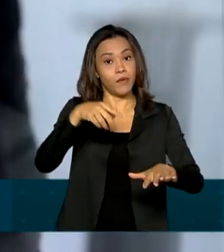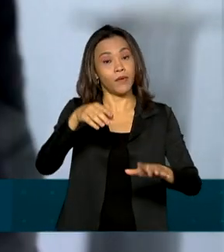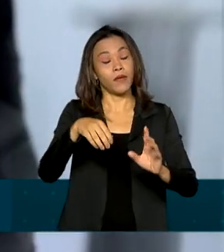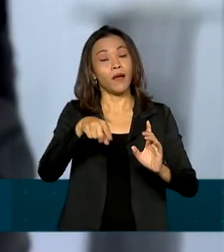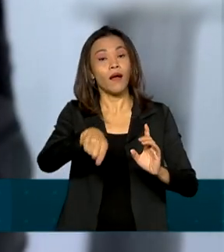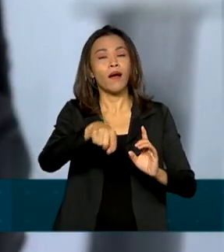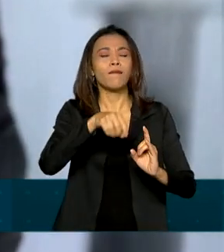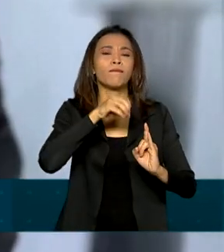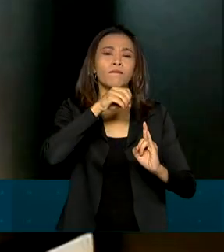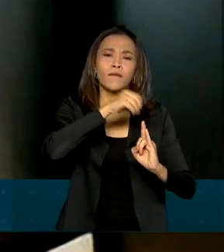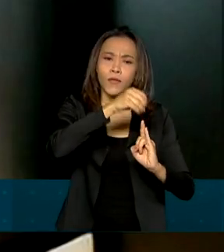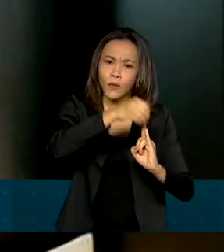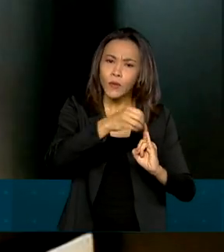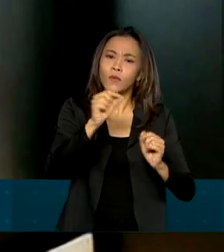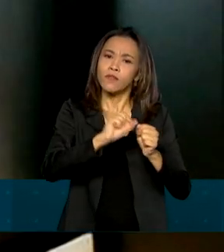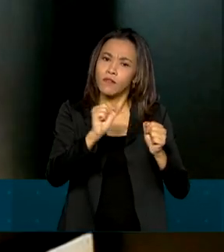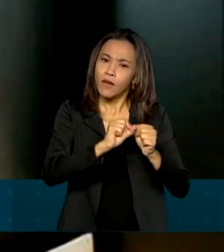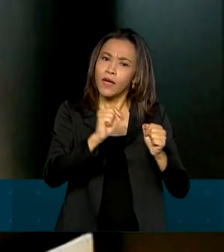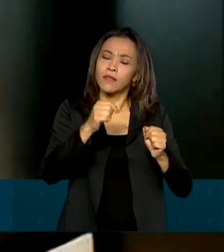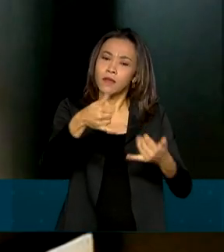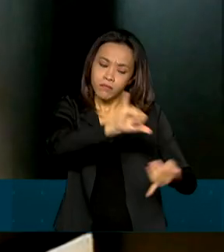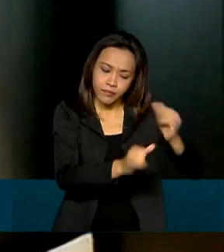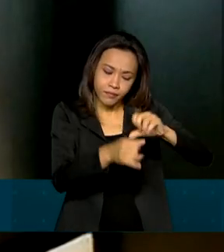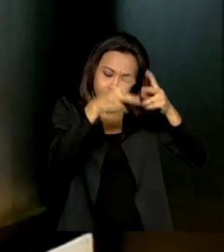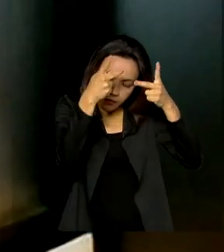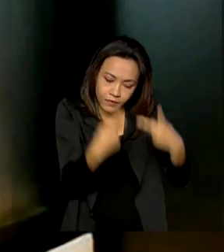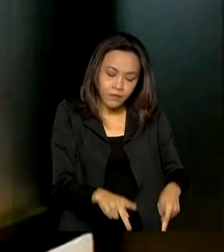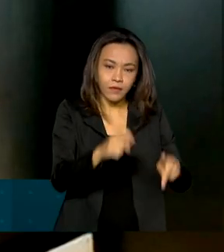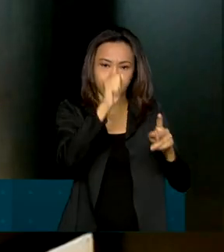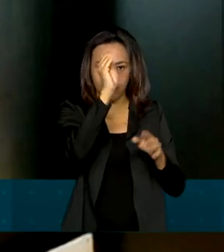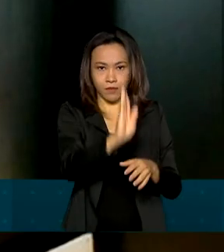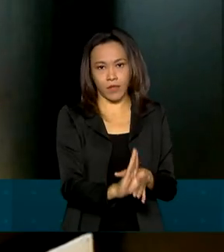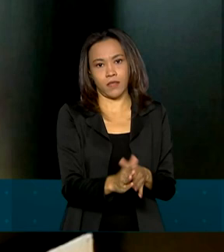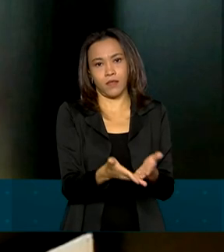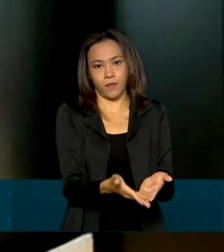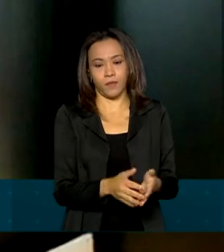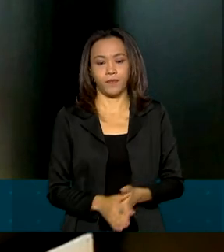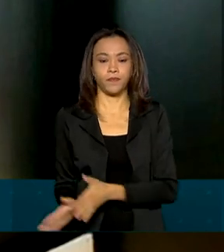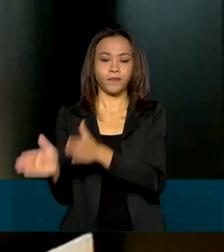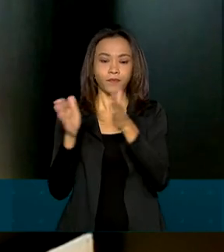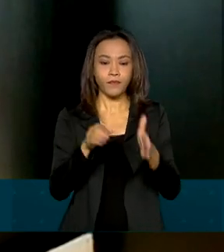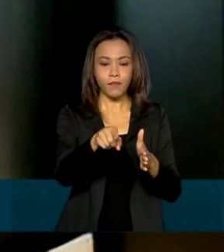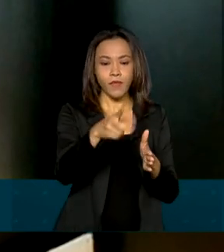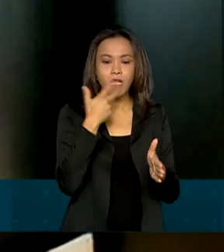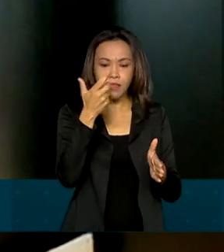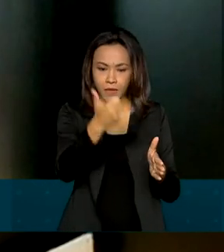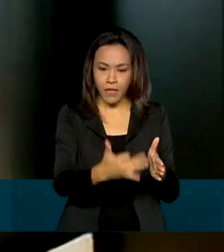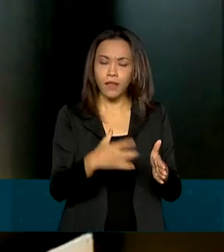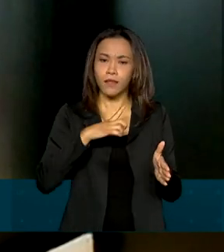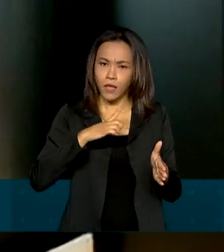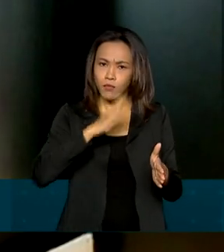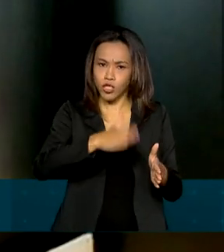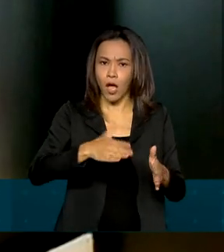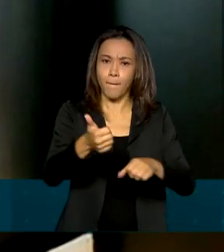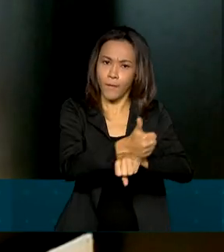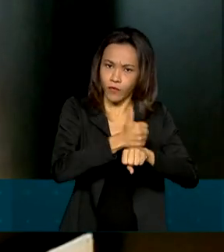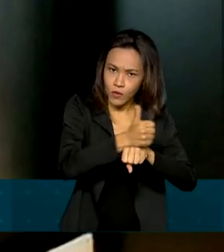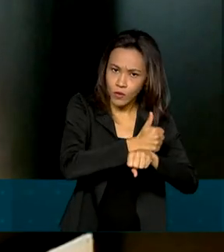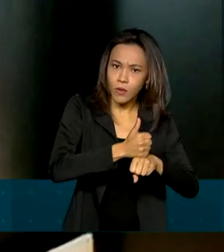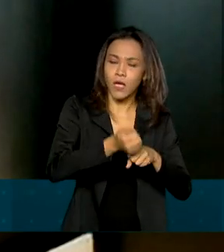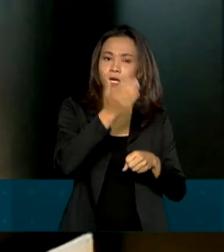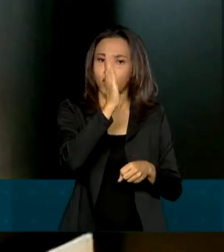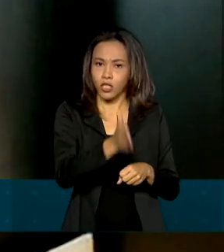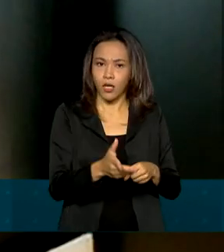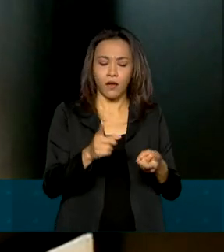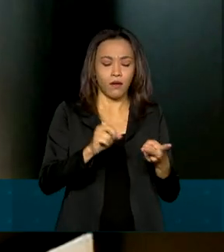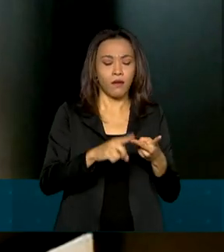totalmente nacionais. Nós já estamos com as áreas adequadas, temos os profissionais, estaremos assinando o